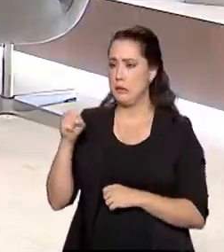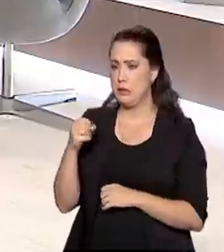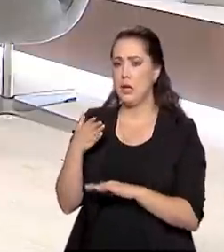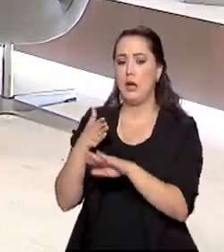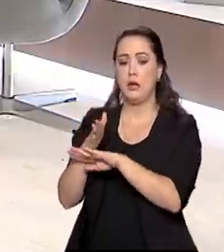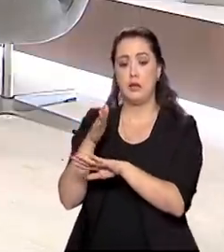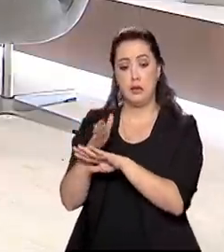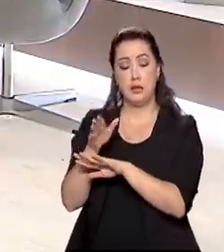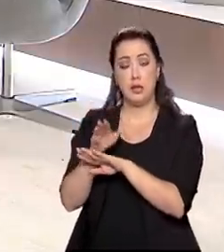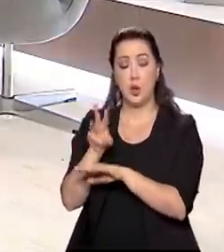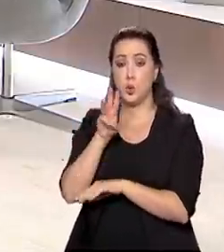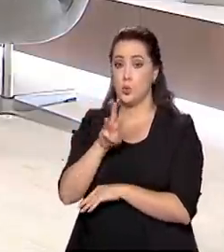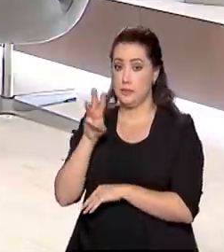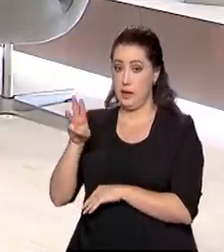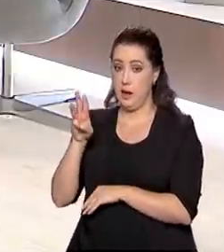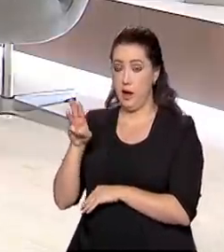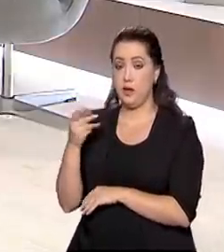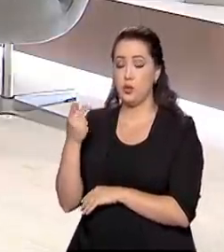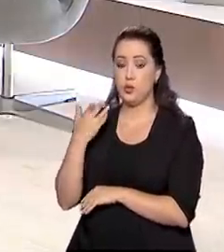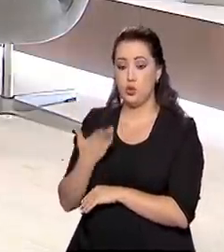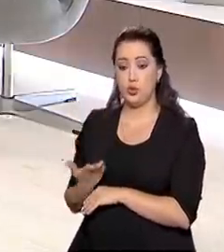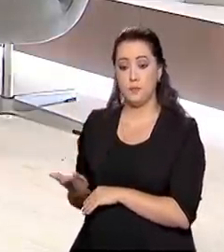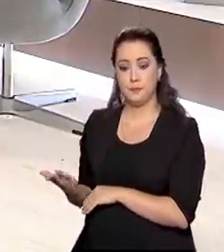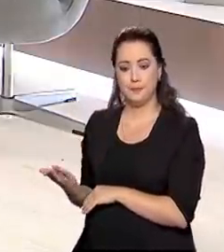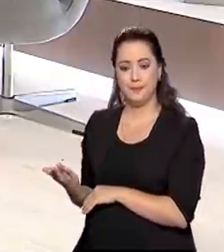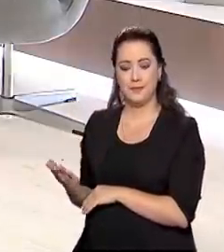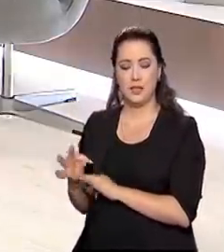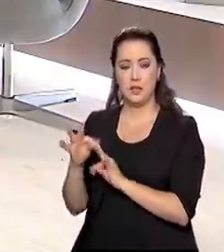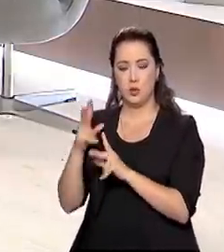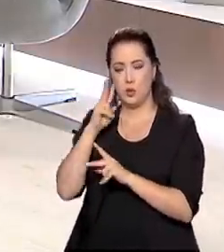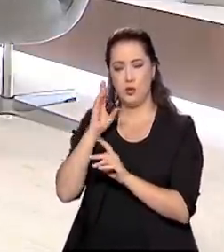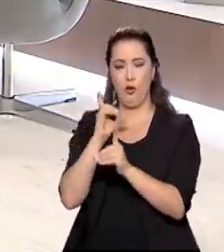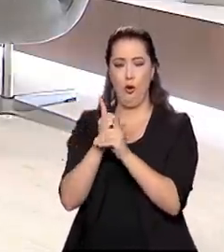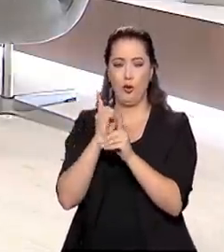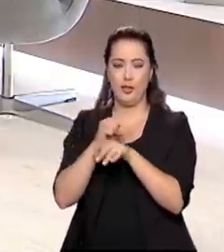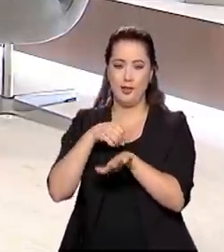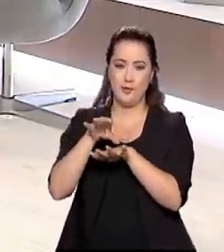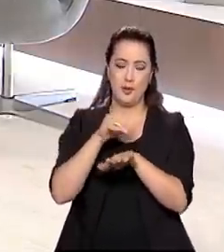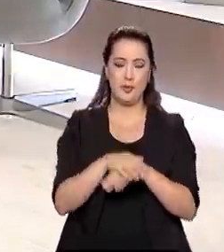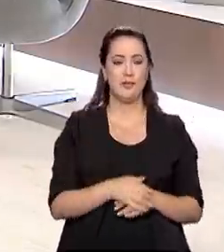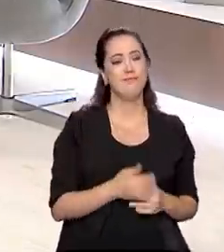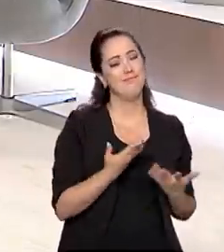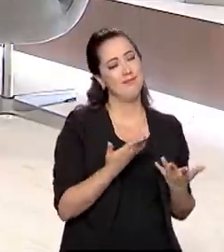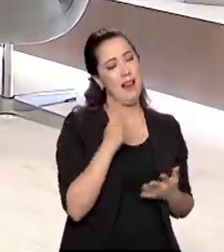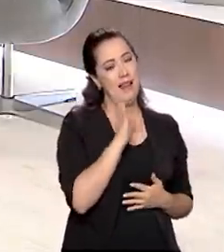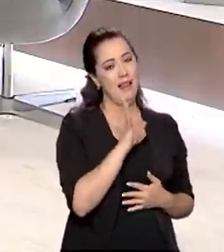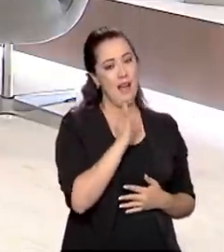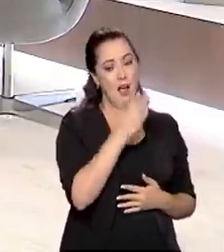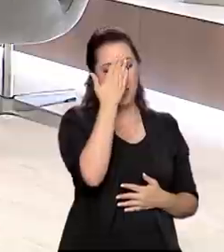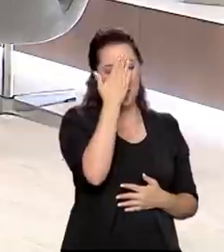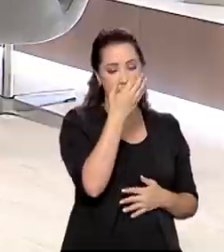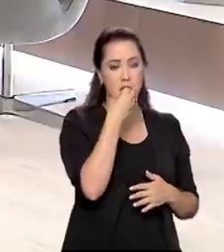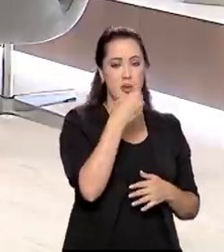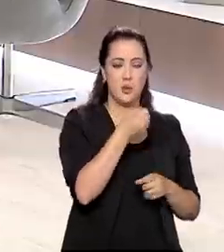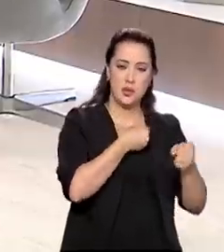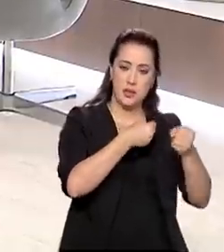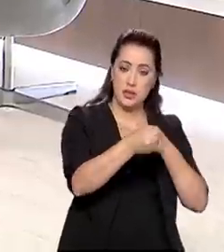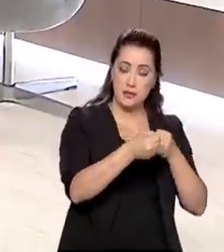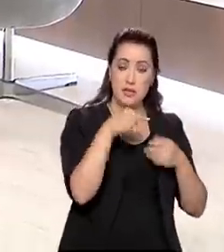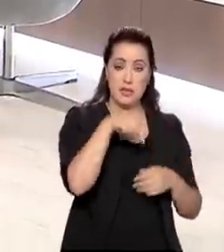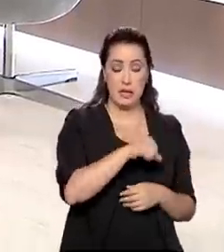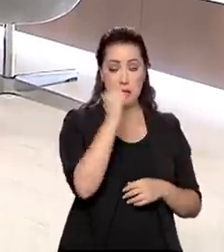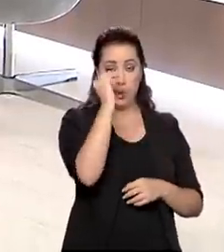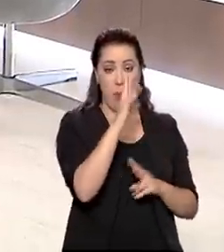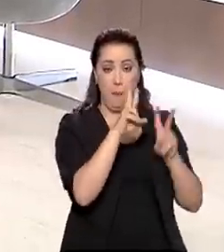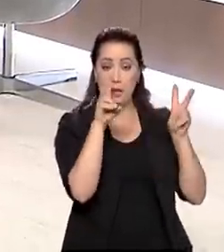Ministério estão todas essas informações lá. Bacana. Secretário, muito obrigado pela entrevista aqui no Brasil em Pauta.